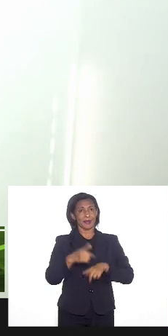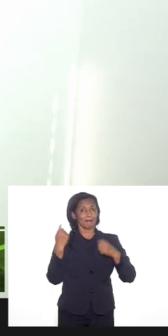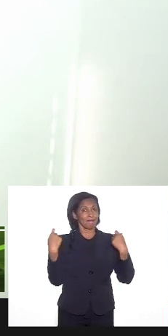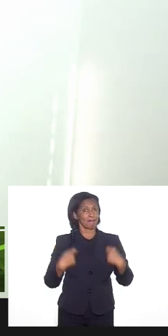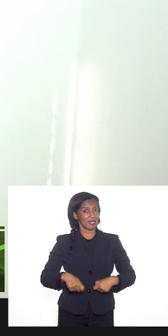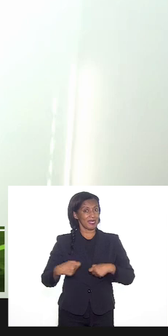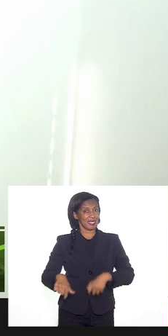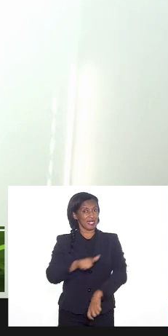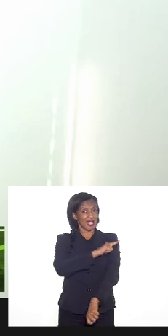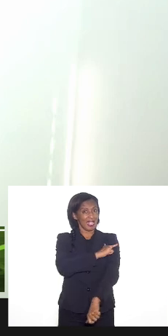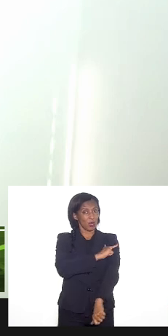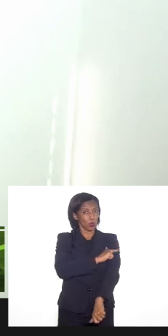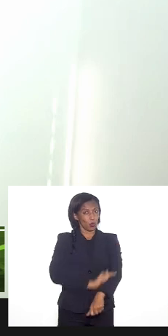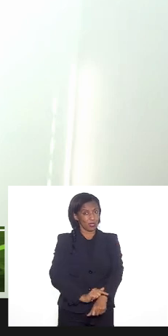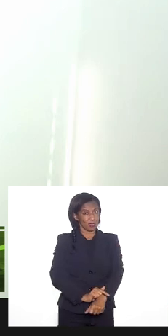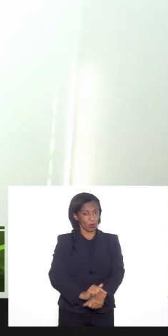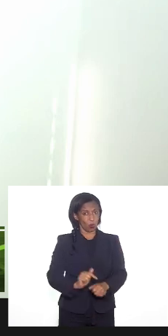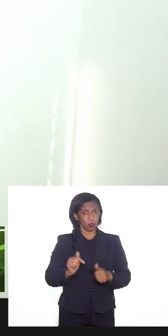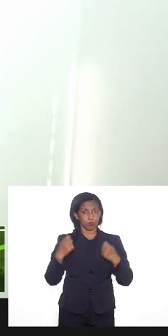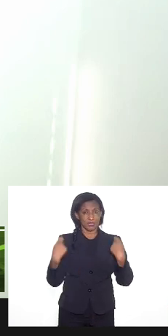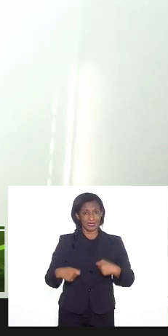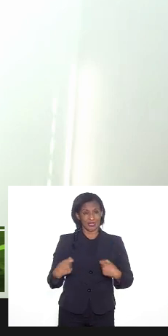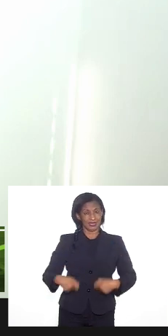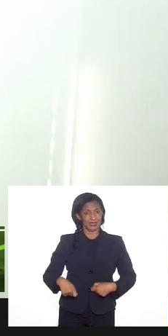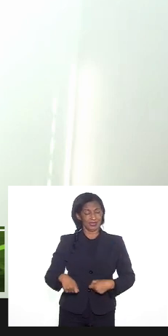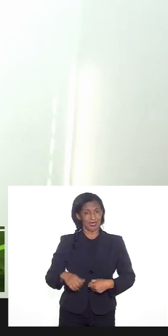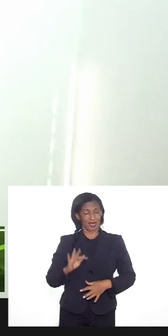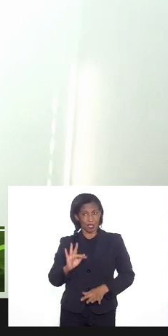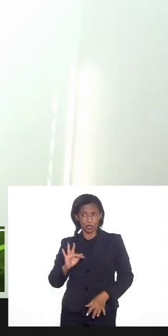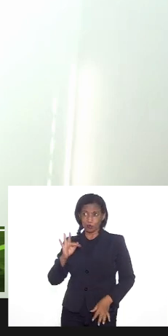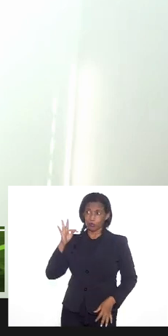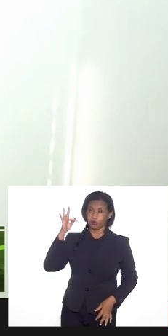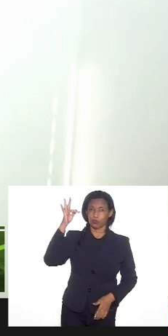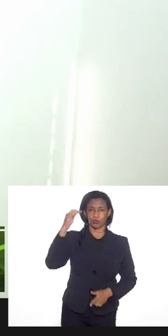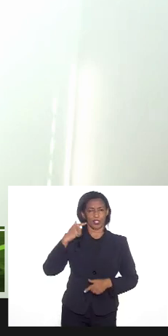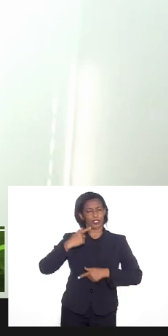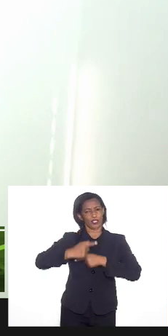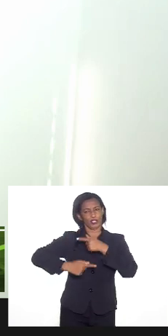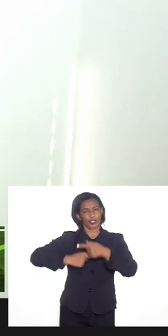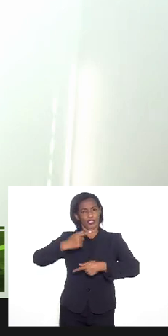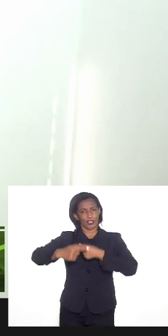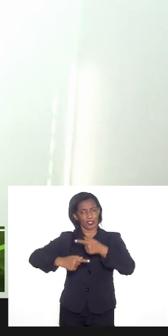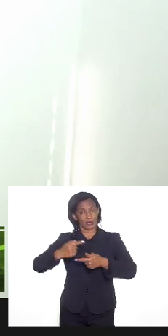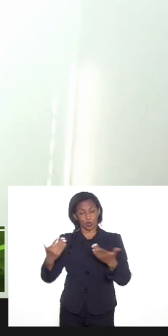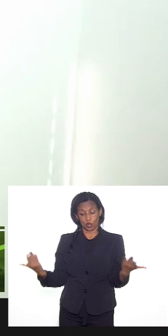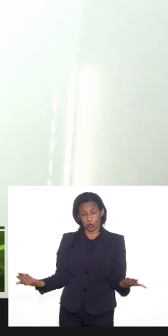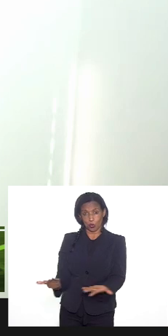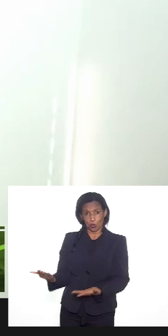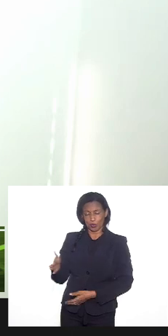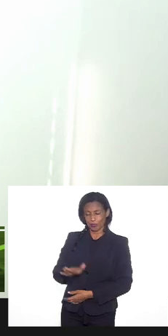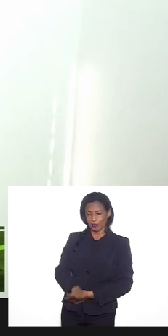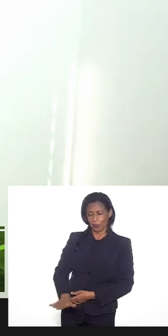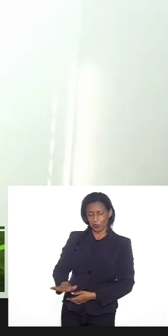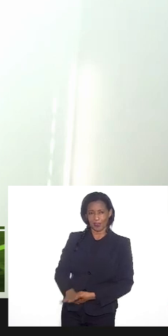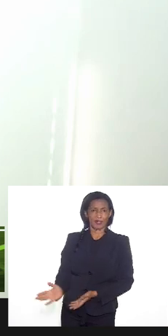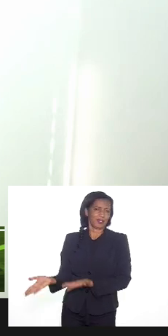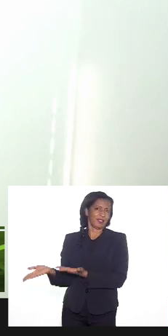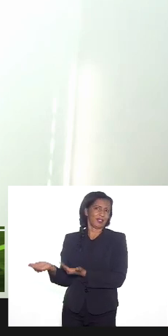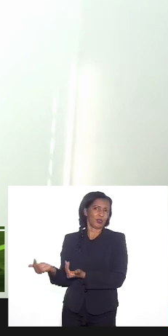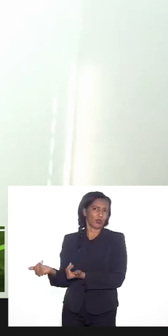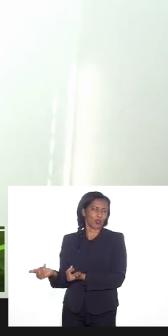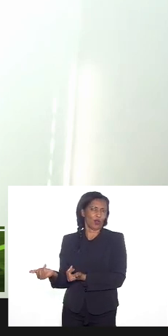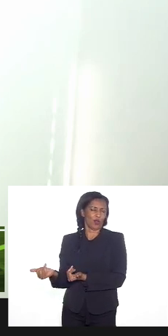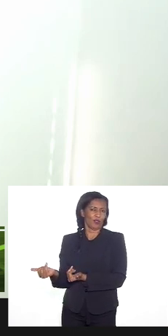as novas gerações as futuras gerações as gerações existentes que hoje são crianças e são adolescentes